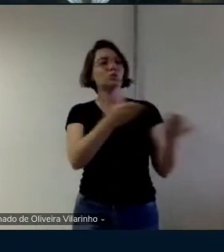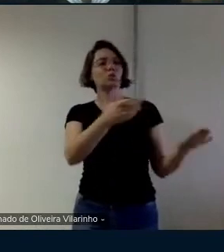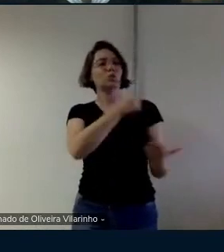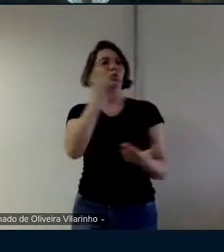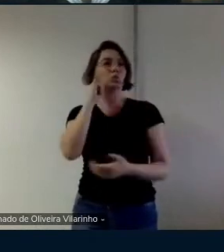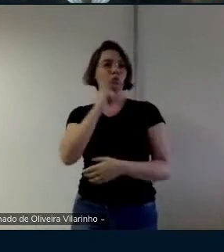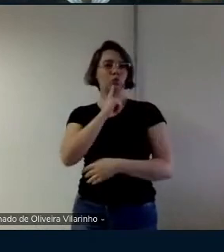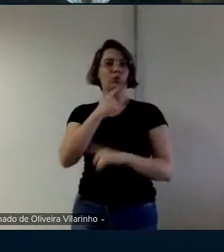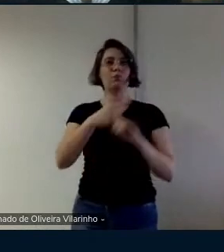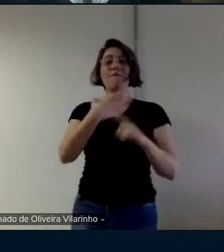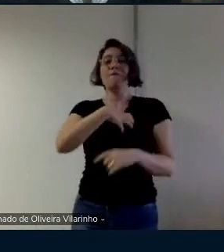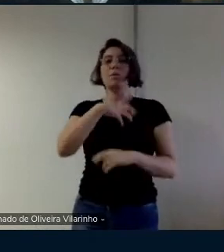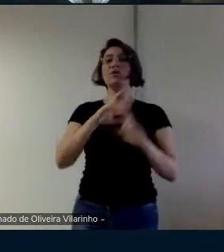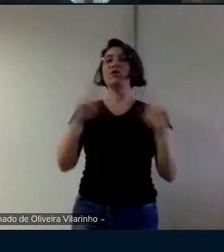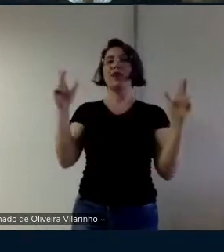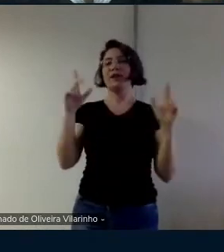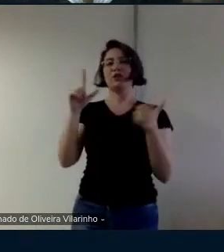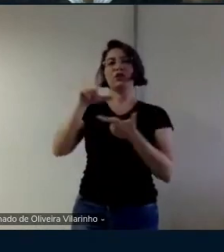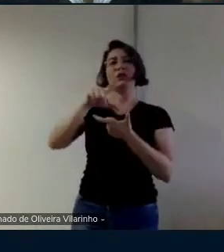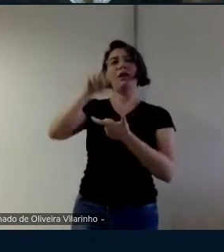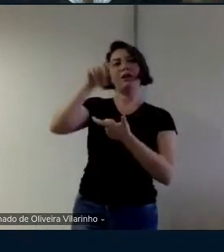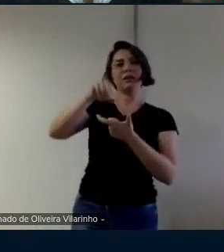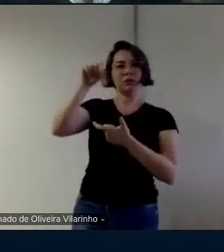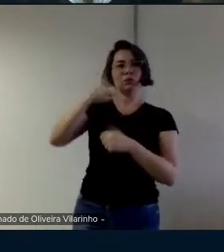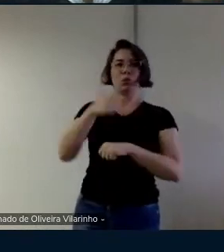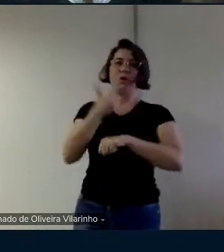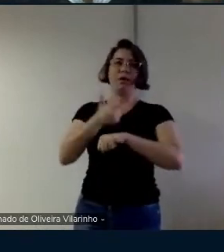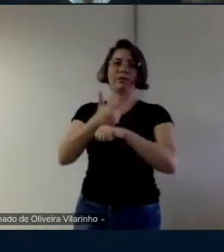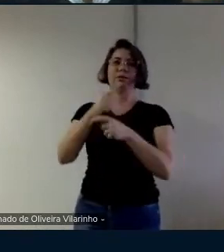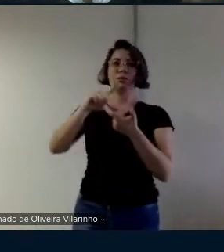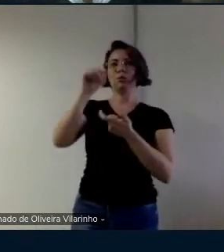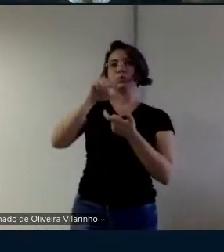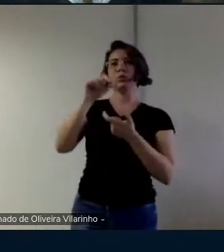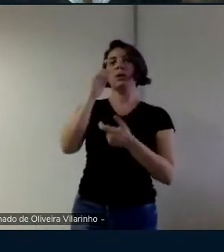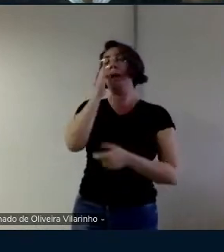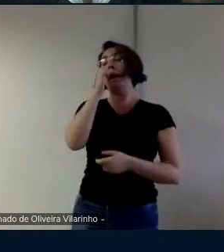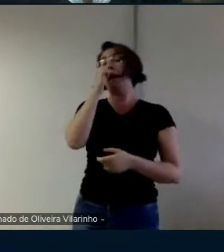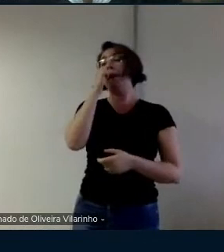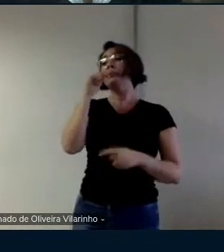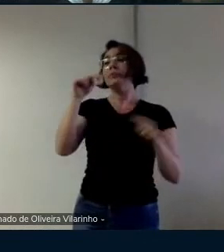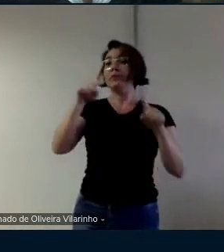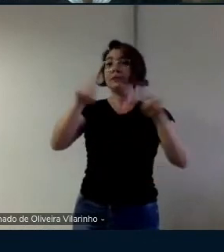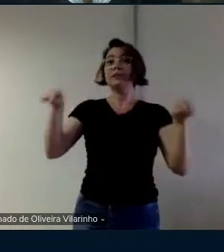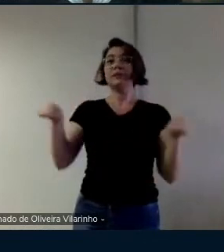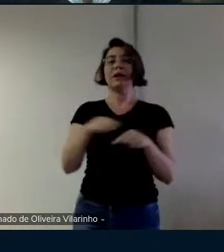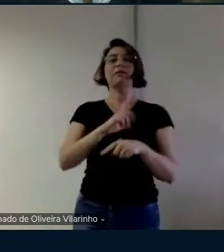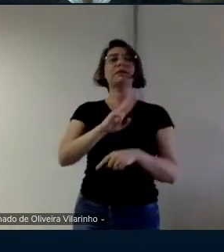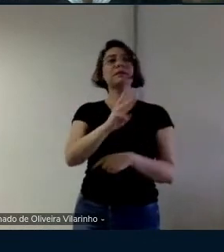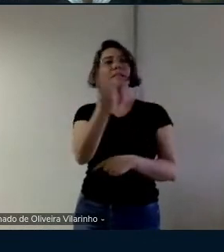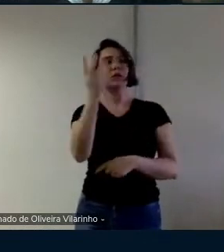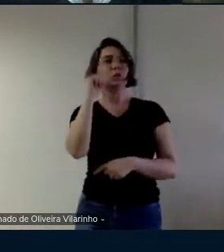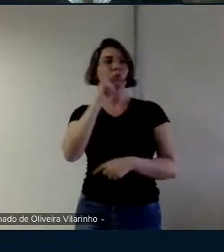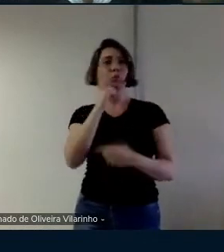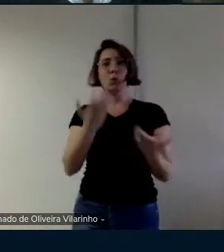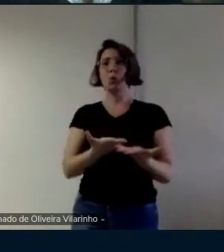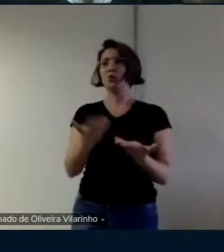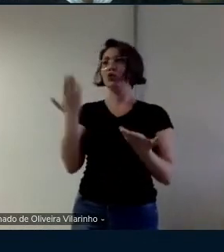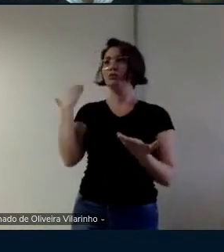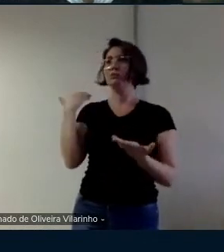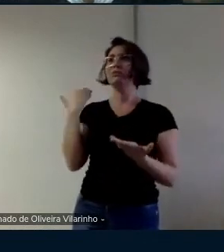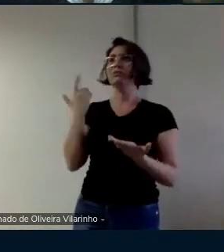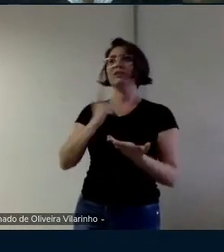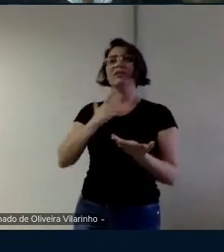totalmente diferente de trabalhar o léxico nós estamos aqui na sala com pelo menos três surdos que hoje tiveram aula comigo